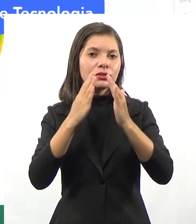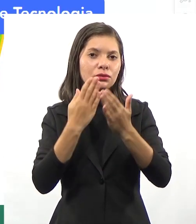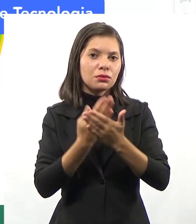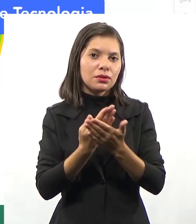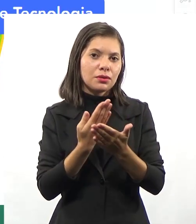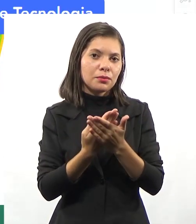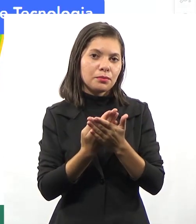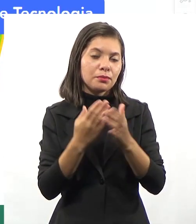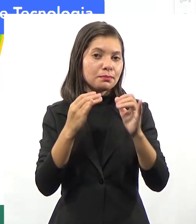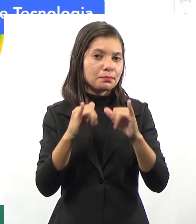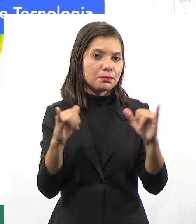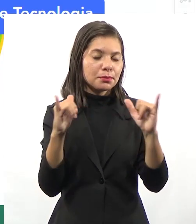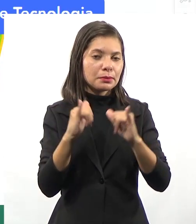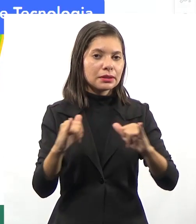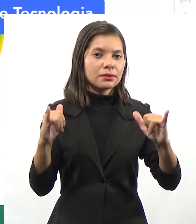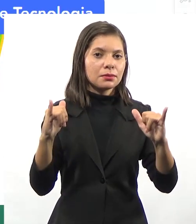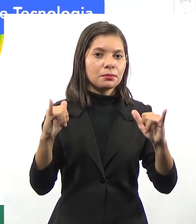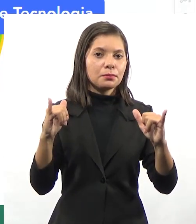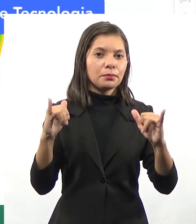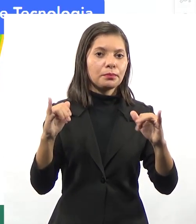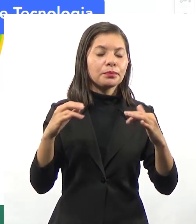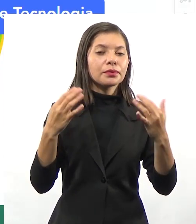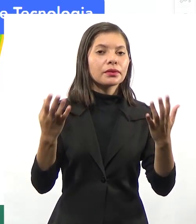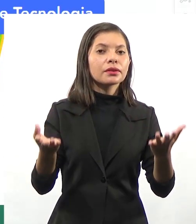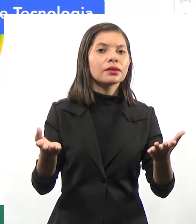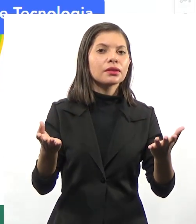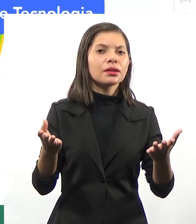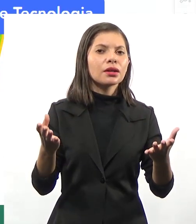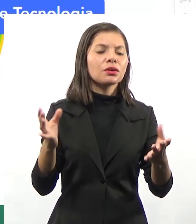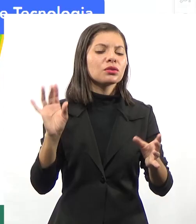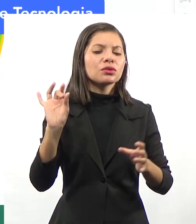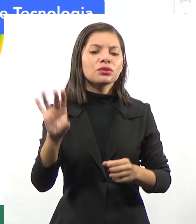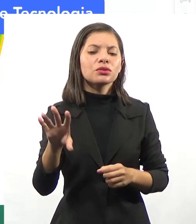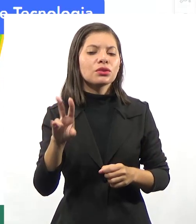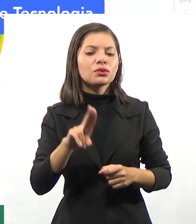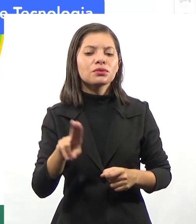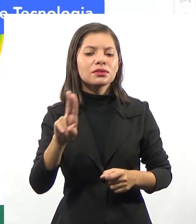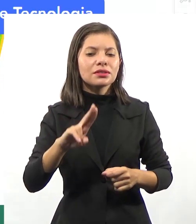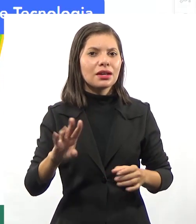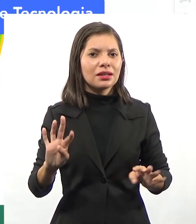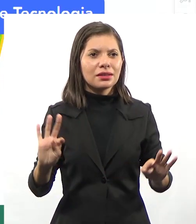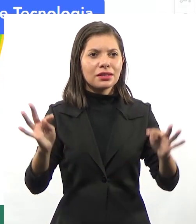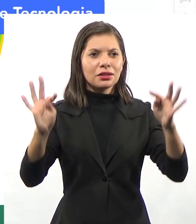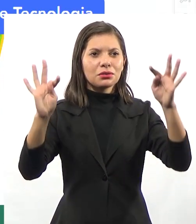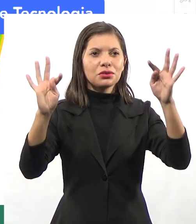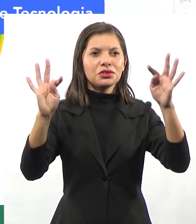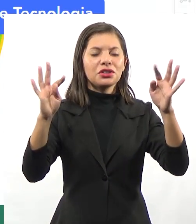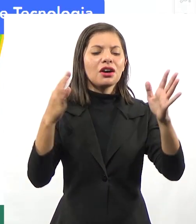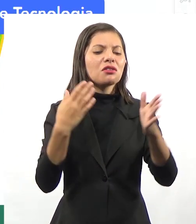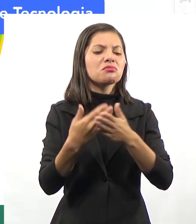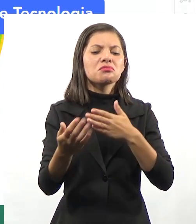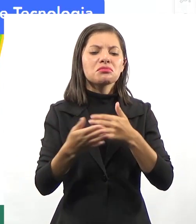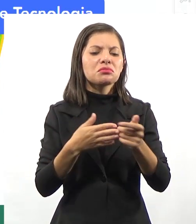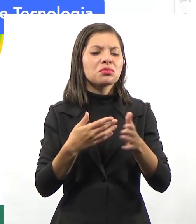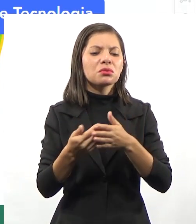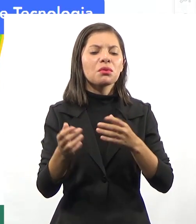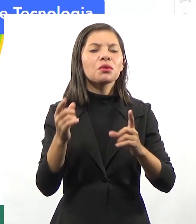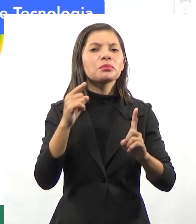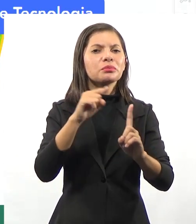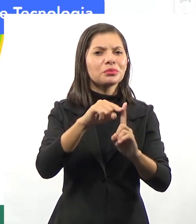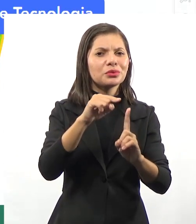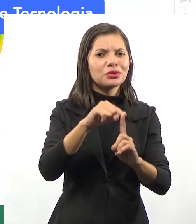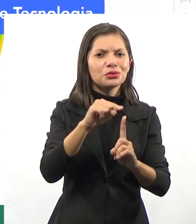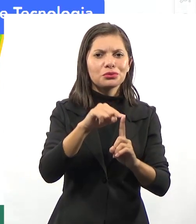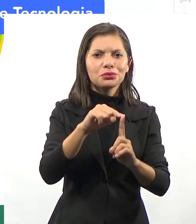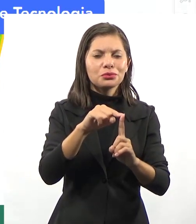escola. Isso é uma publicação do CERN. Então, não adianta só utilizar a tecnologia sem saber qual a função